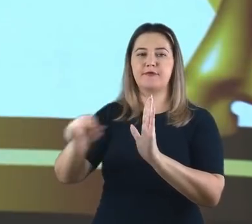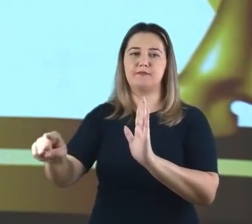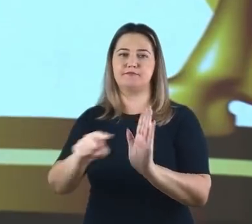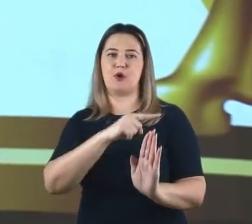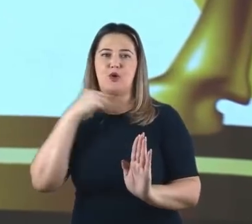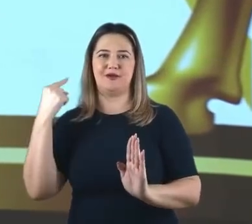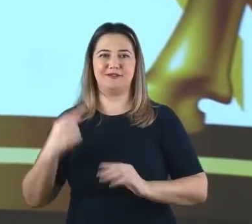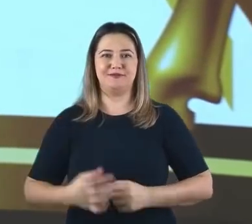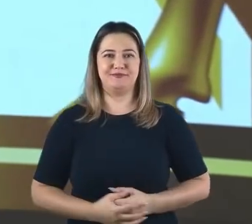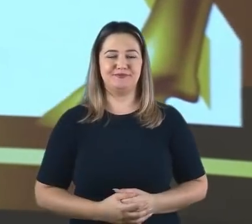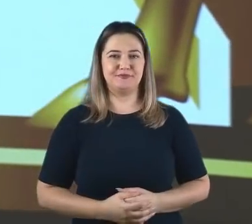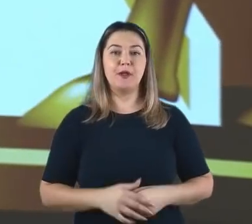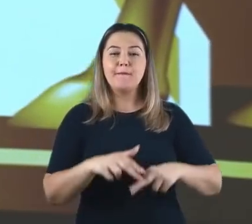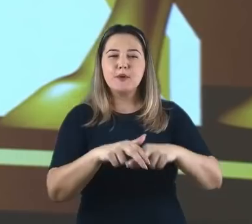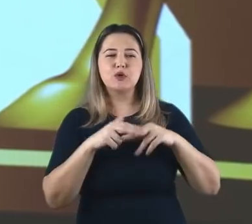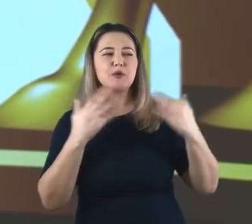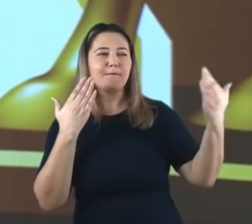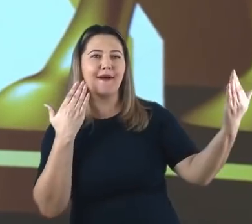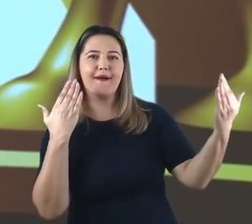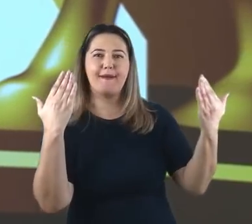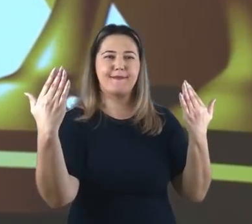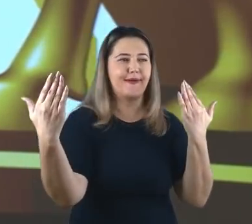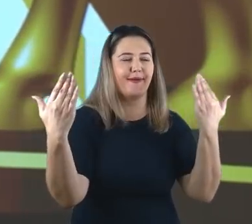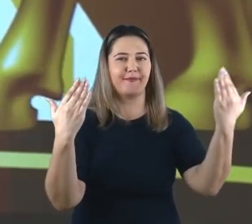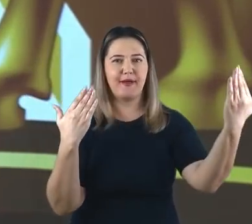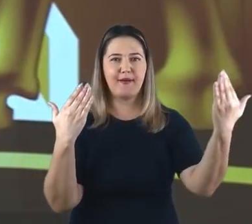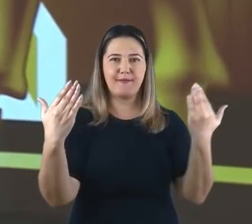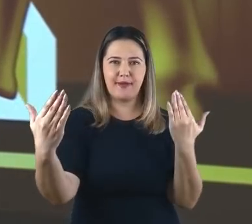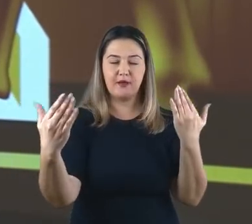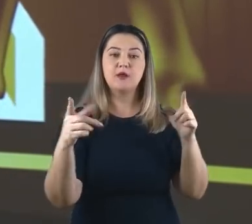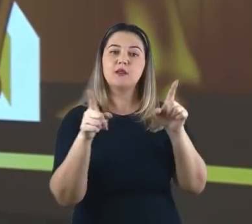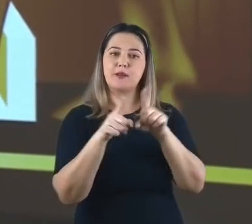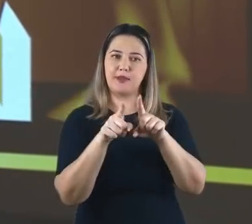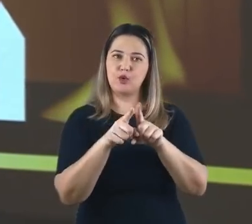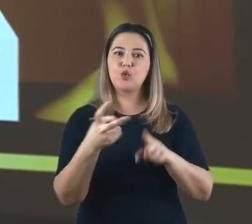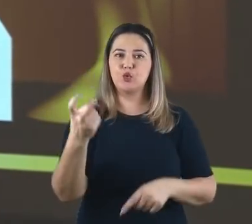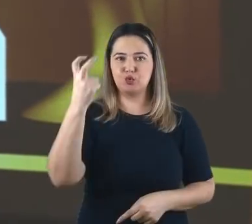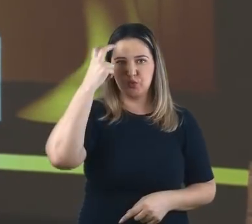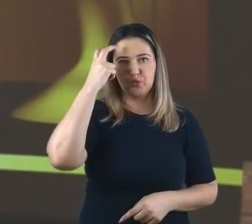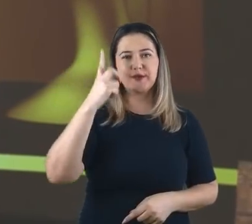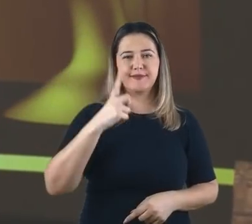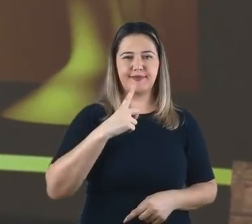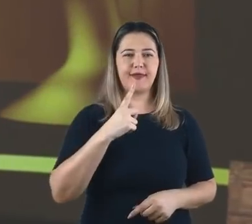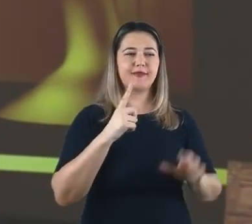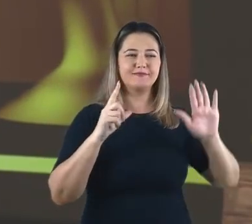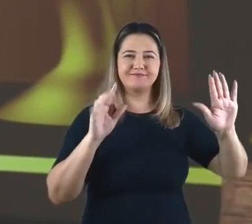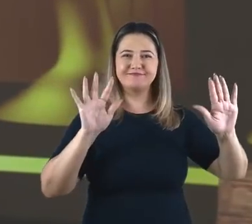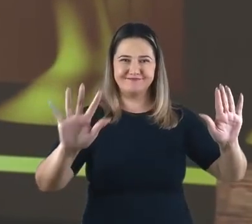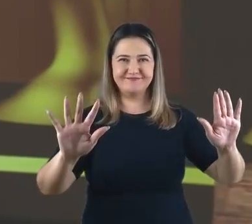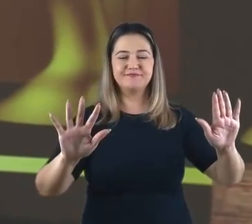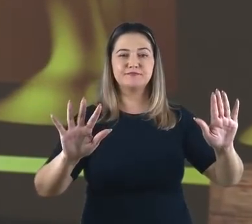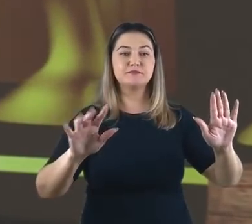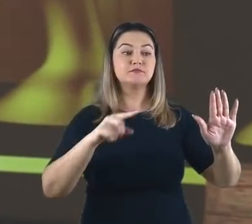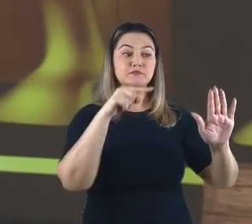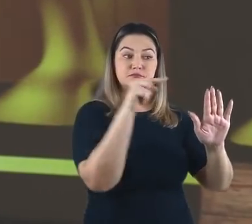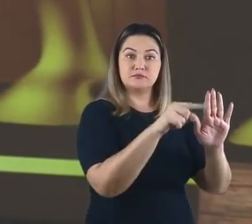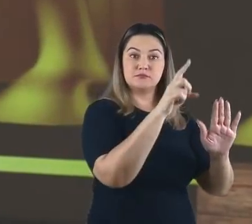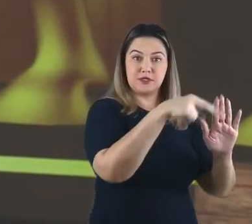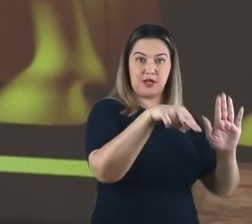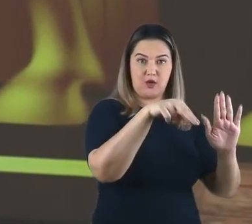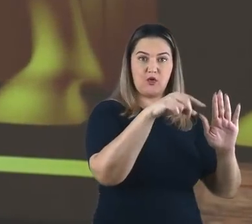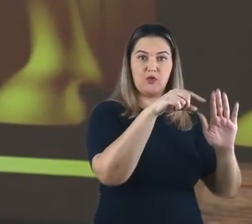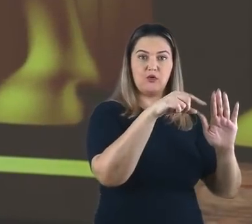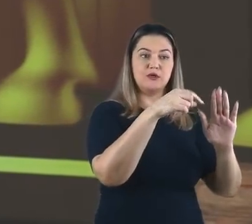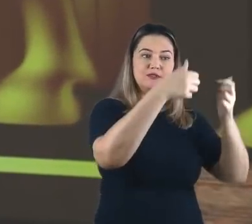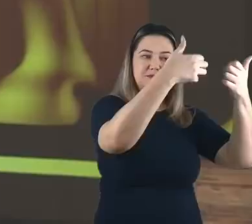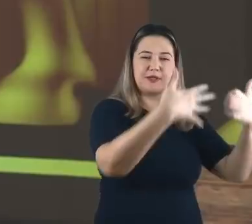Os paralelos estruturais também são outro exemplo que eu poderia dar, porque ambos os capítulos de Daniel e do Apocalipse começam com a configuração